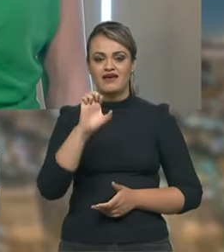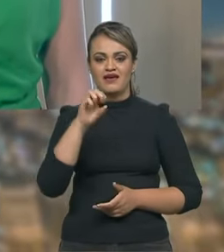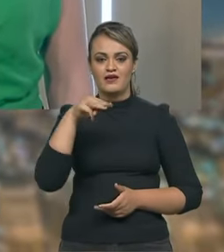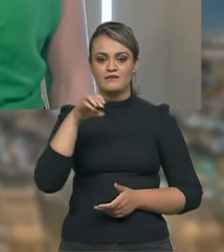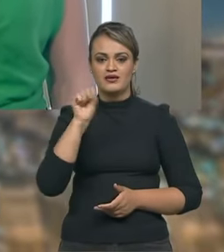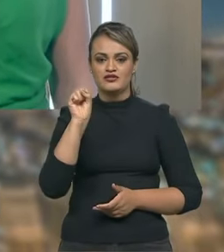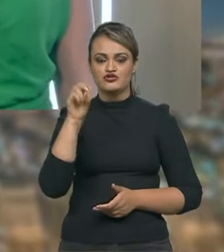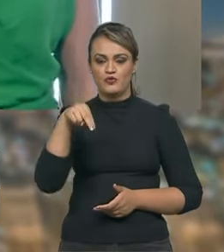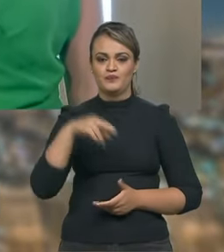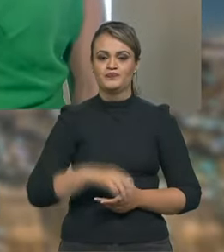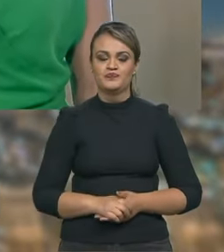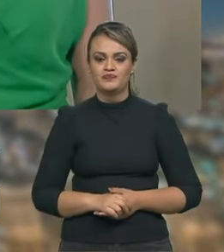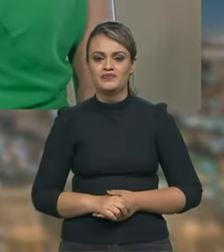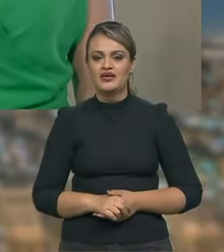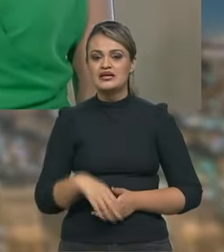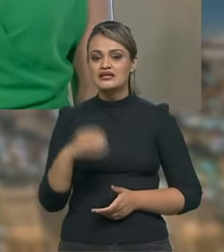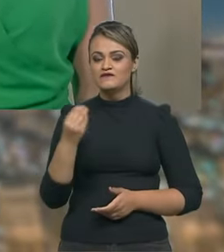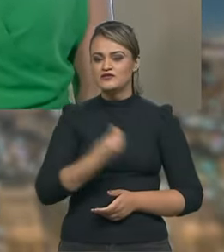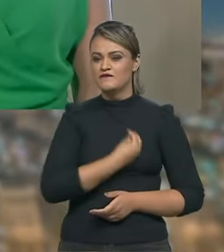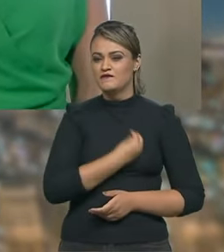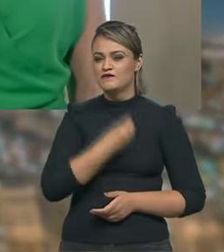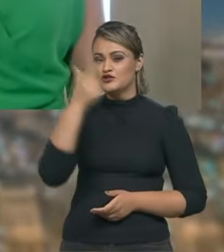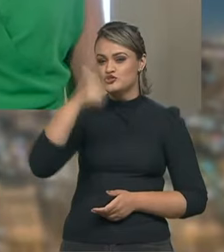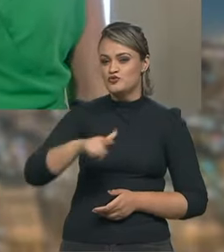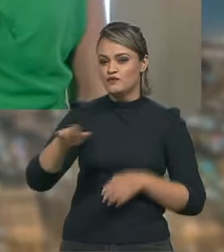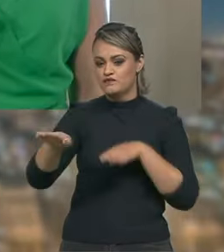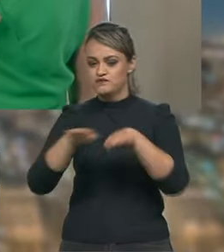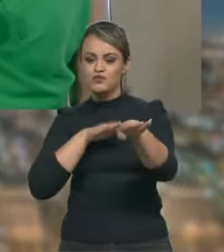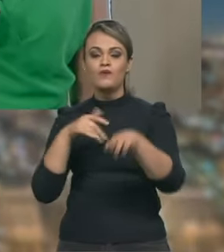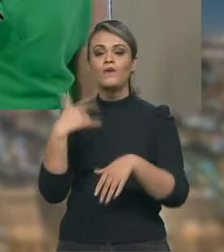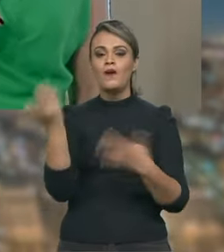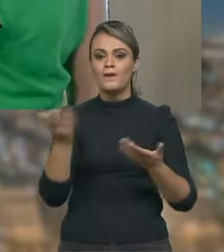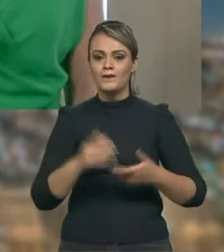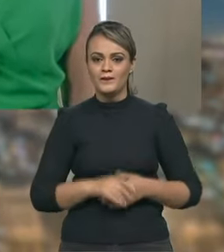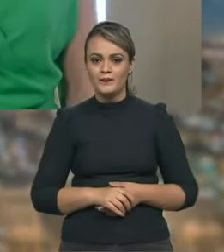se você pudesse reviver uma corrida qual seria?